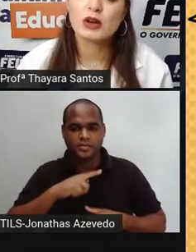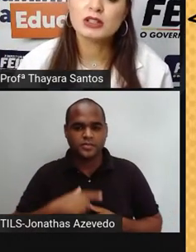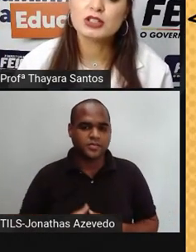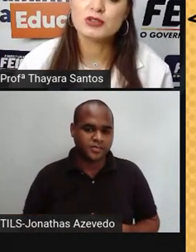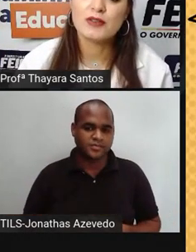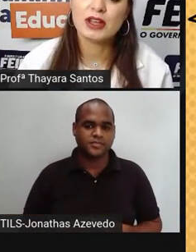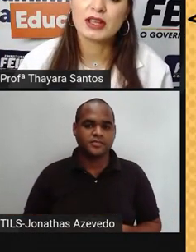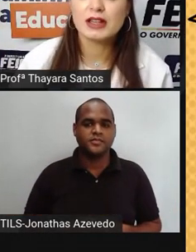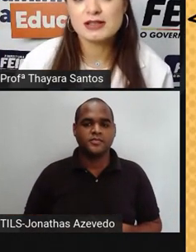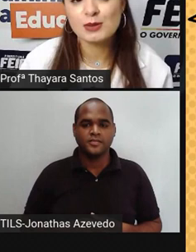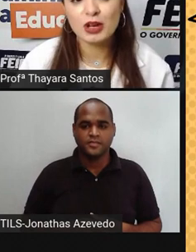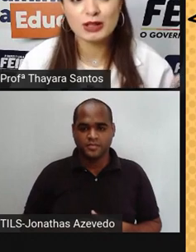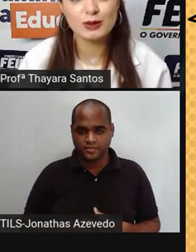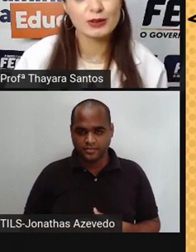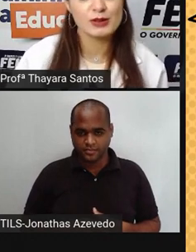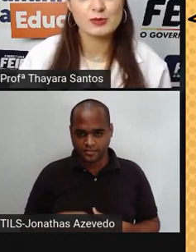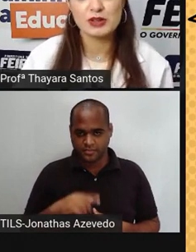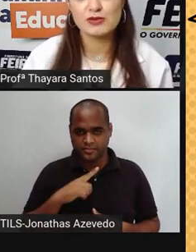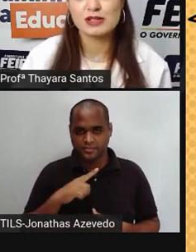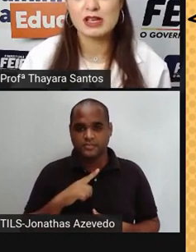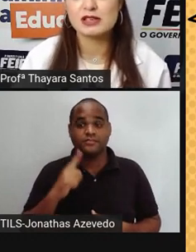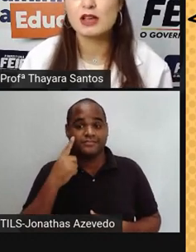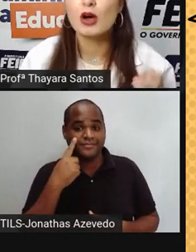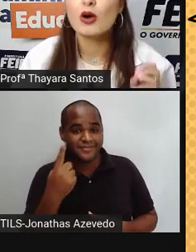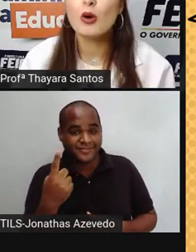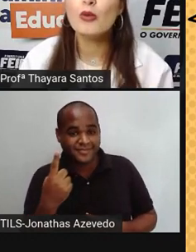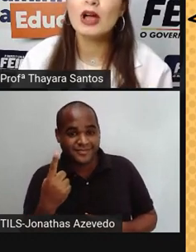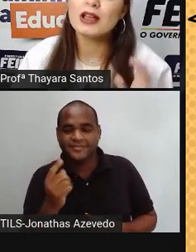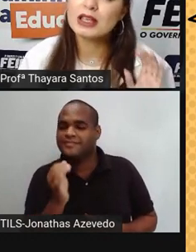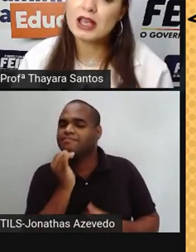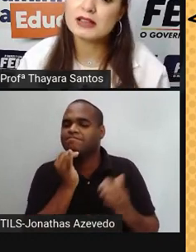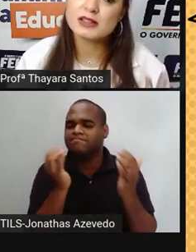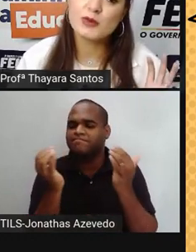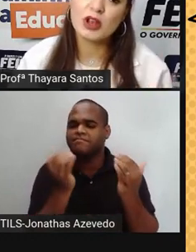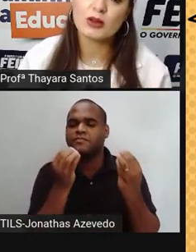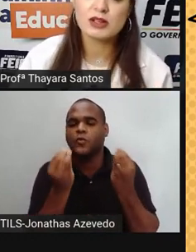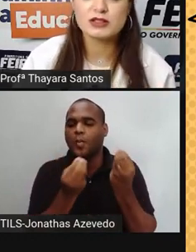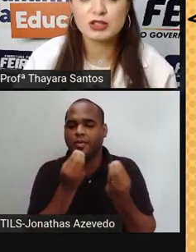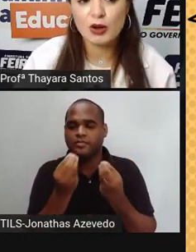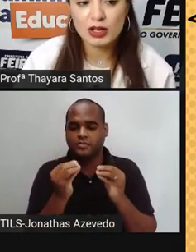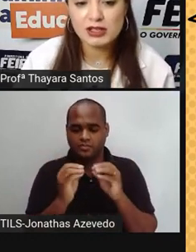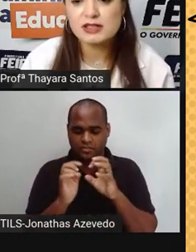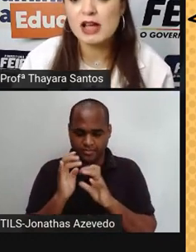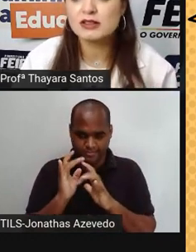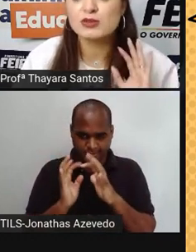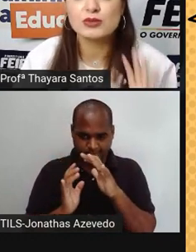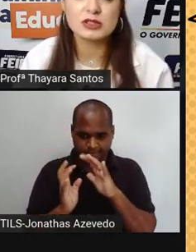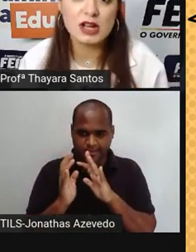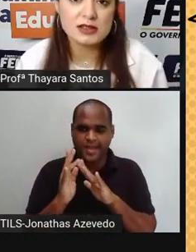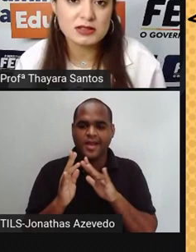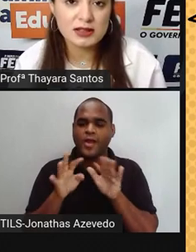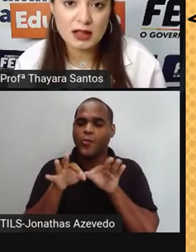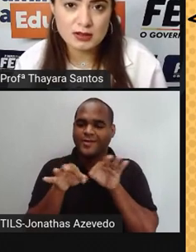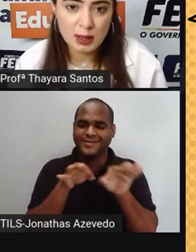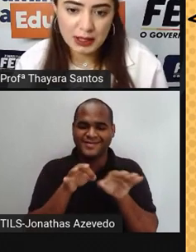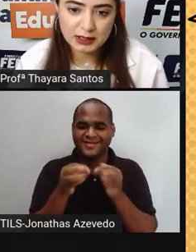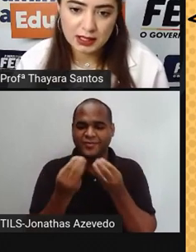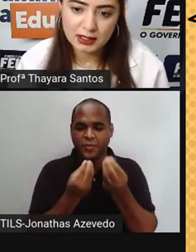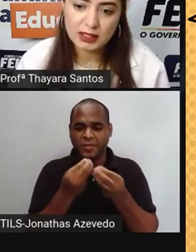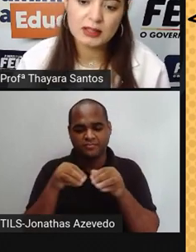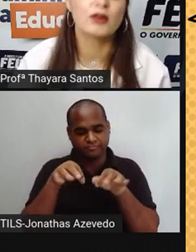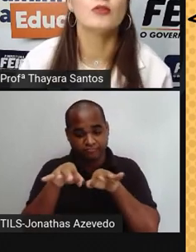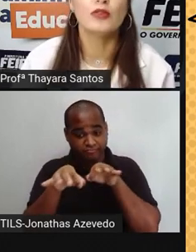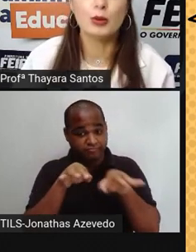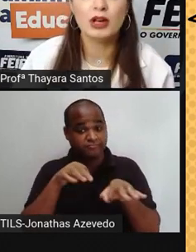Agora, gente vai ver aqui nesse simulador que eu trouxe para vocês como é que essas moléculas estão organizadas nos três estados da